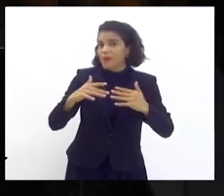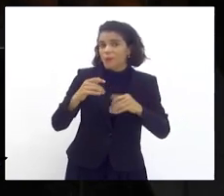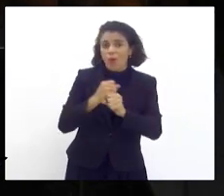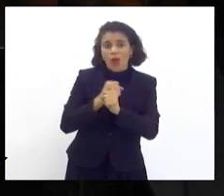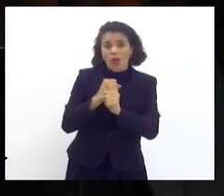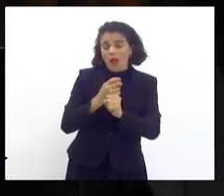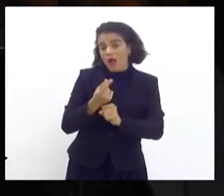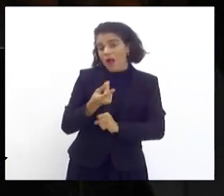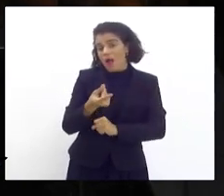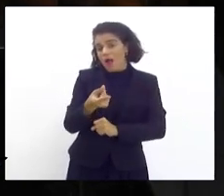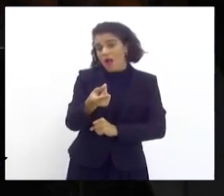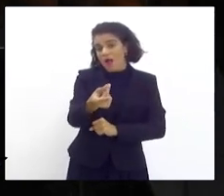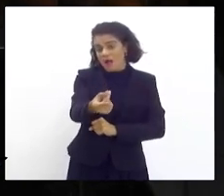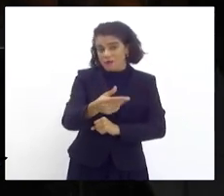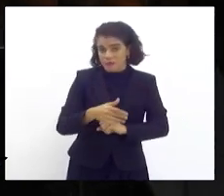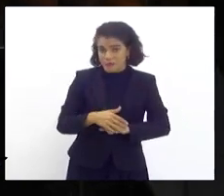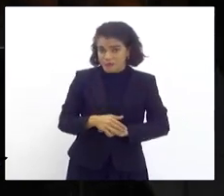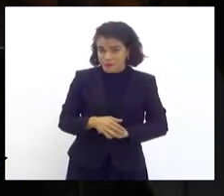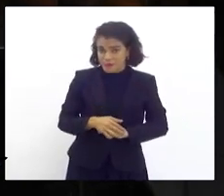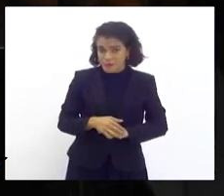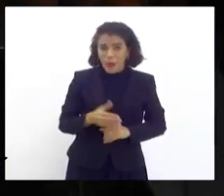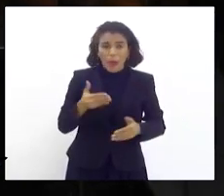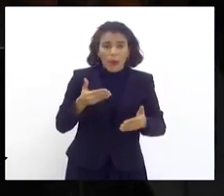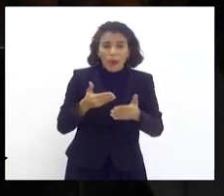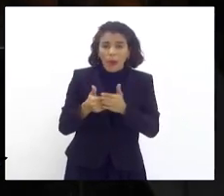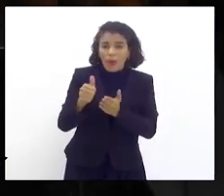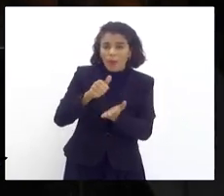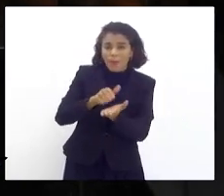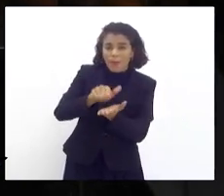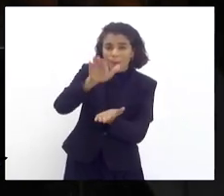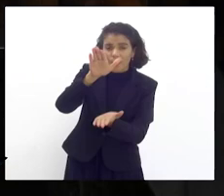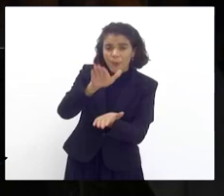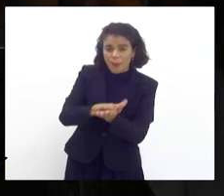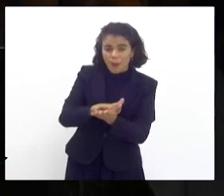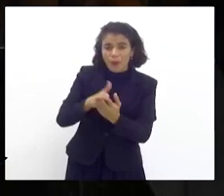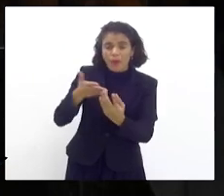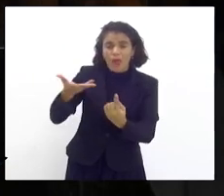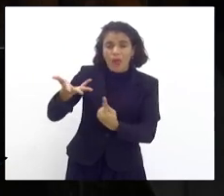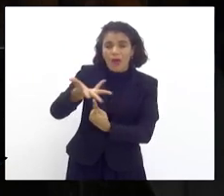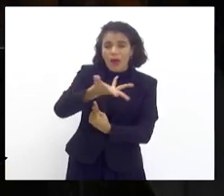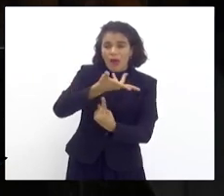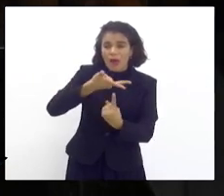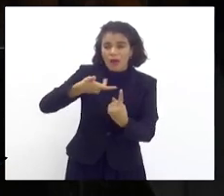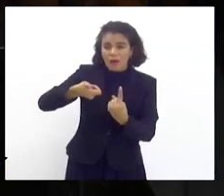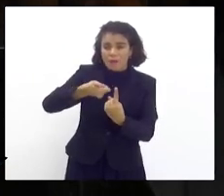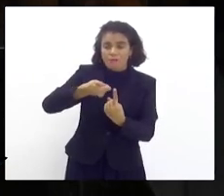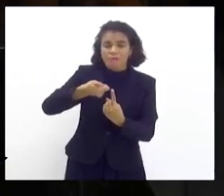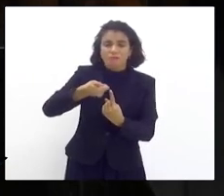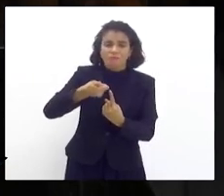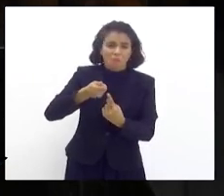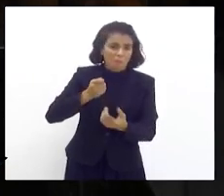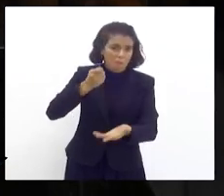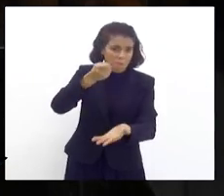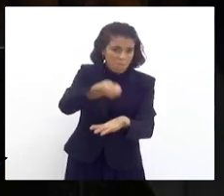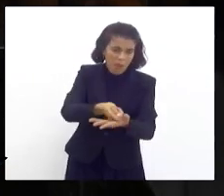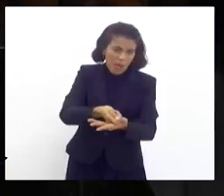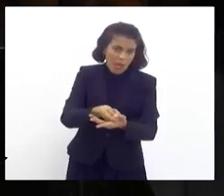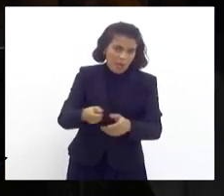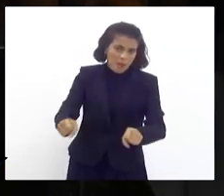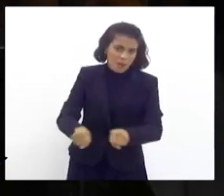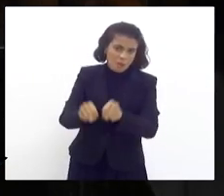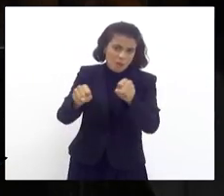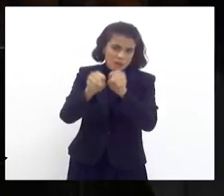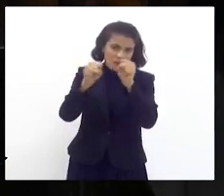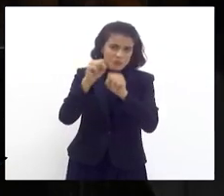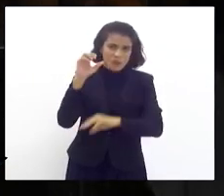anos. Qualquer multa ambiental jamais pagará o prejuízo